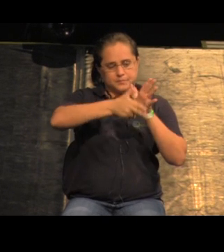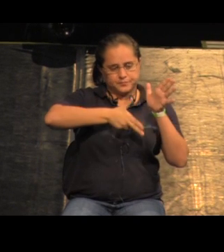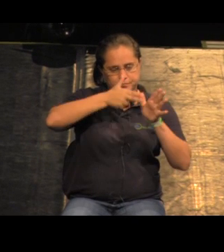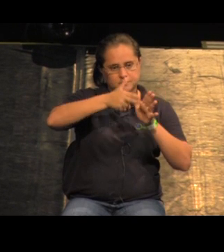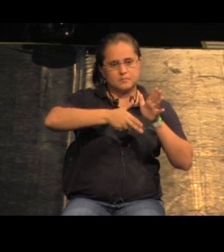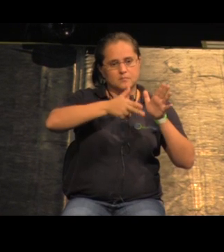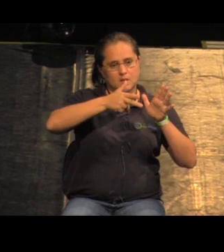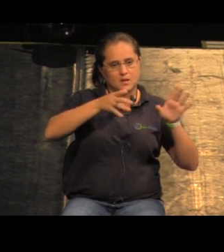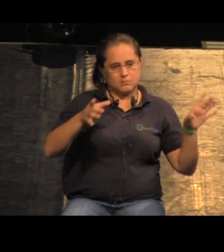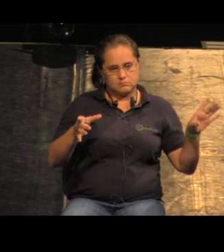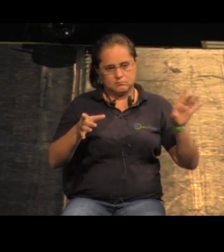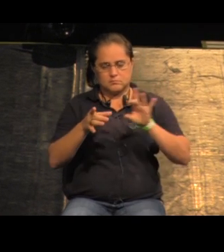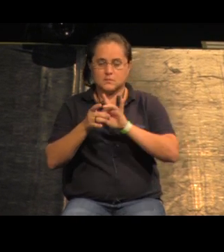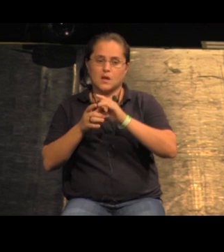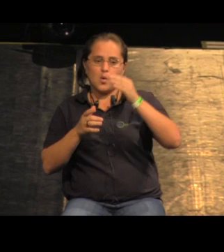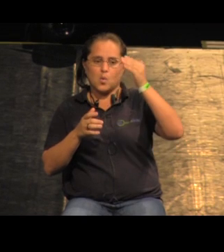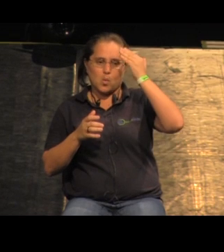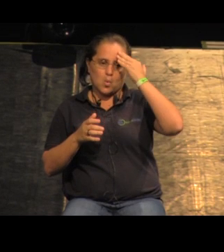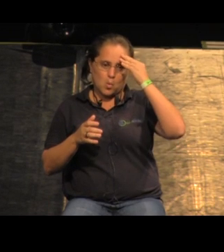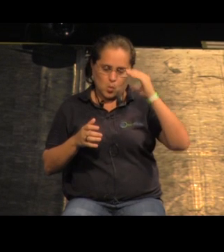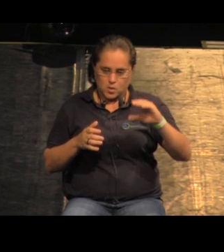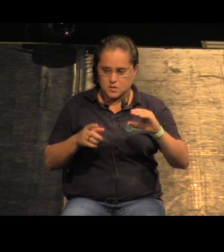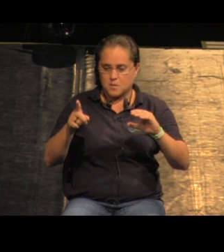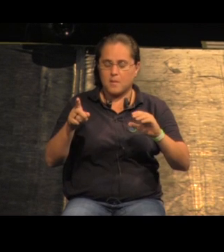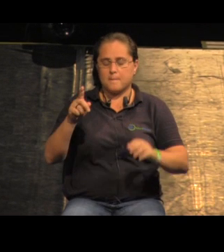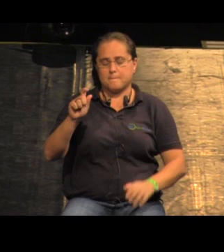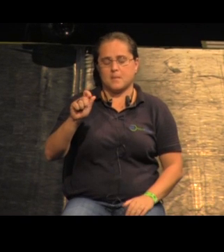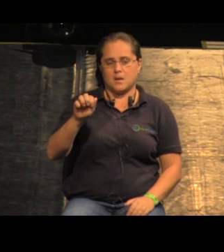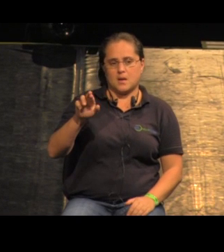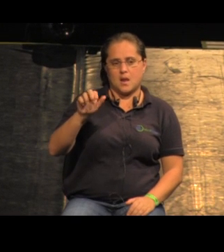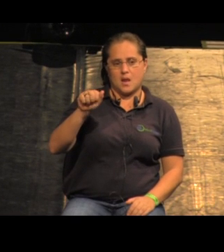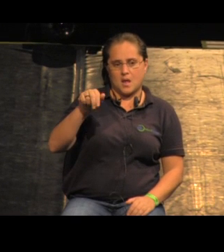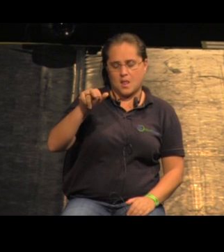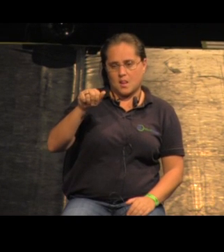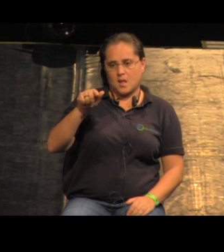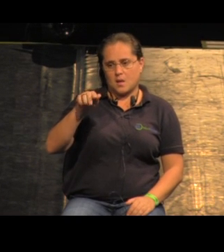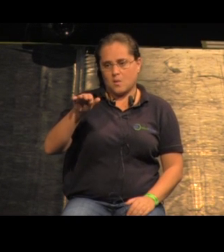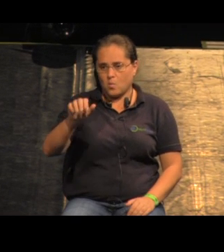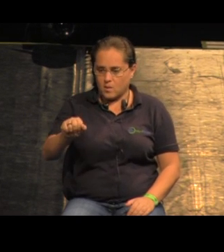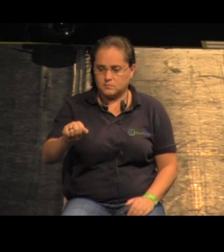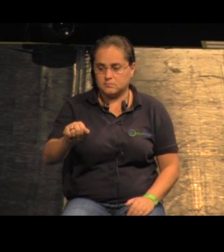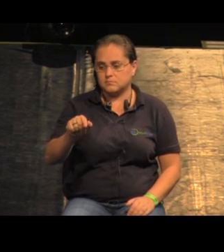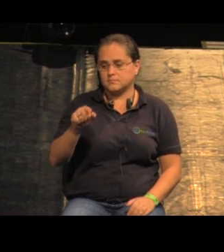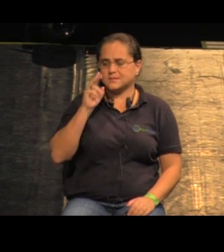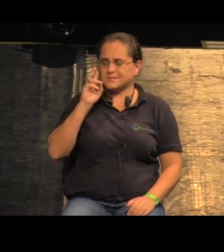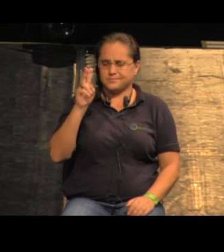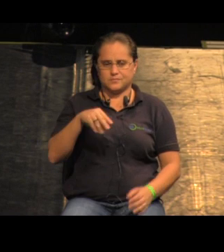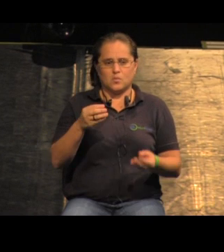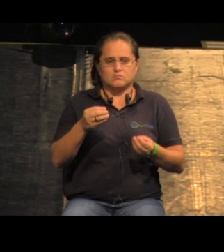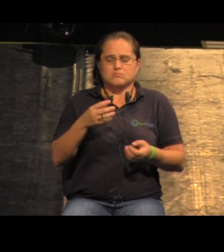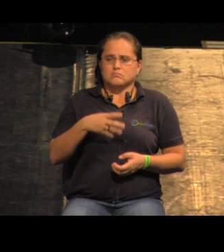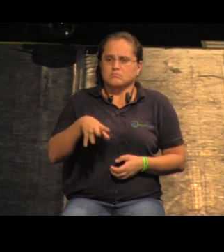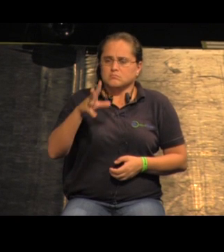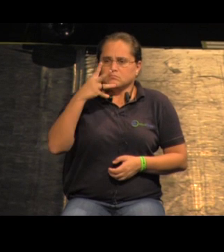Curitiba ao Paranaguá quer dizer a presença dessa estrutura pujante assim no meio dessa coisa selvagem para a gente foi muito